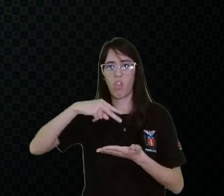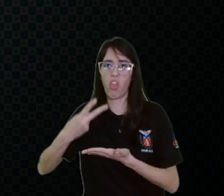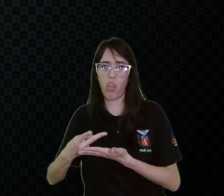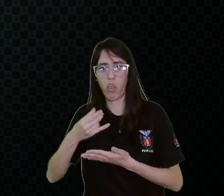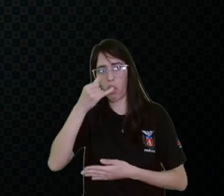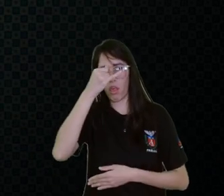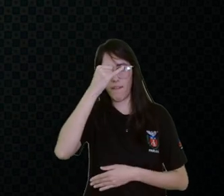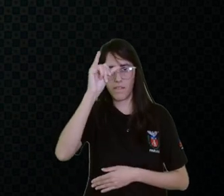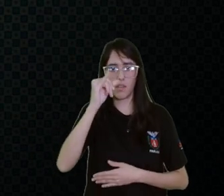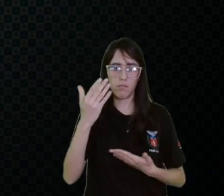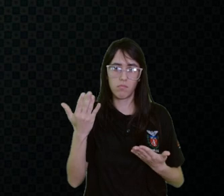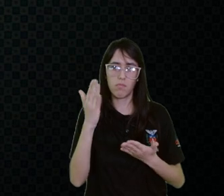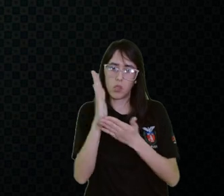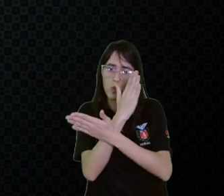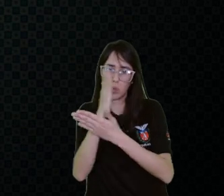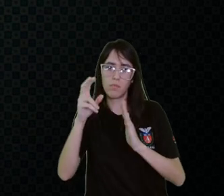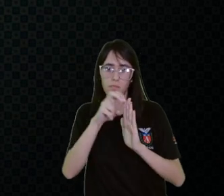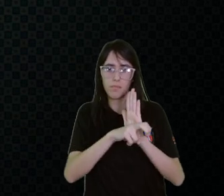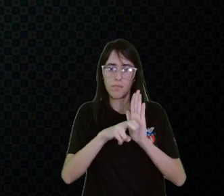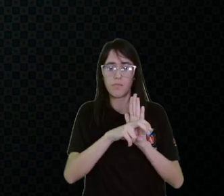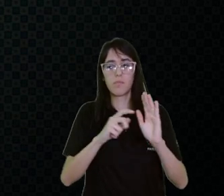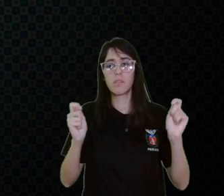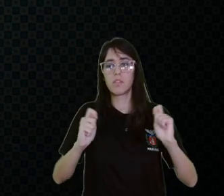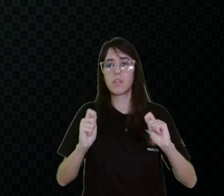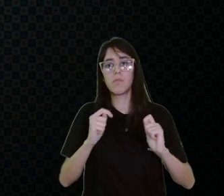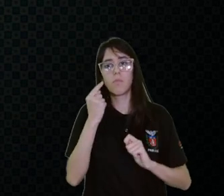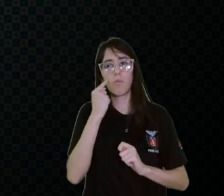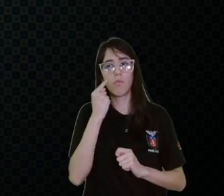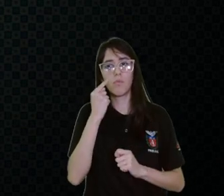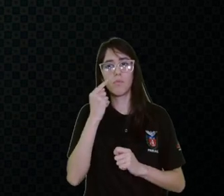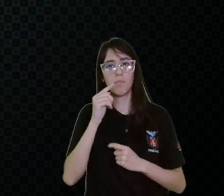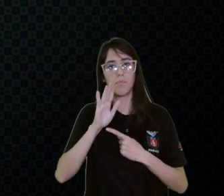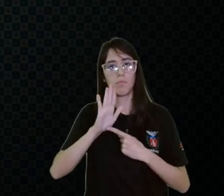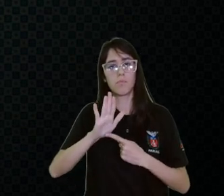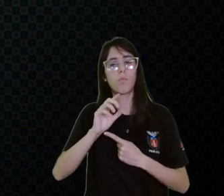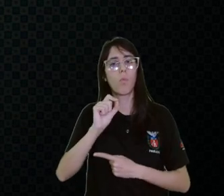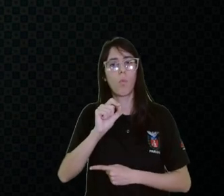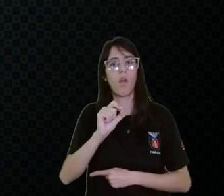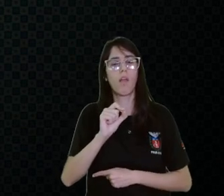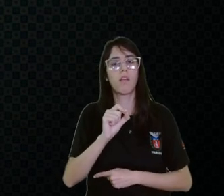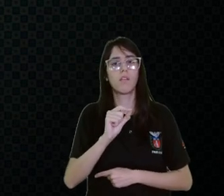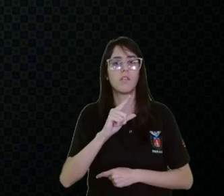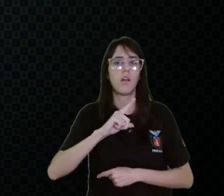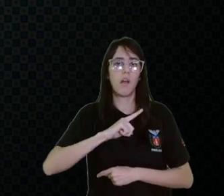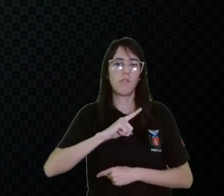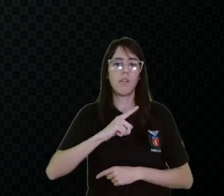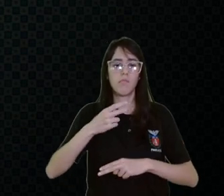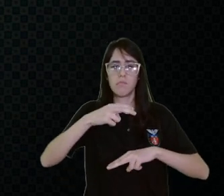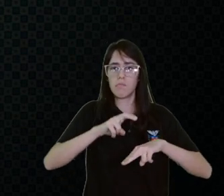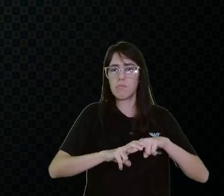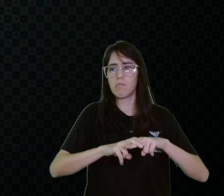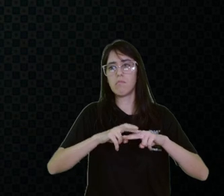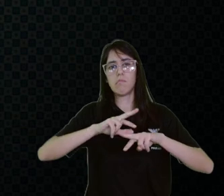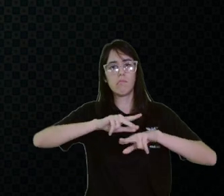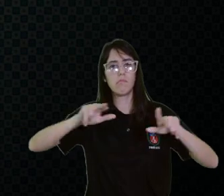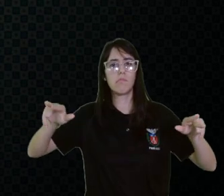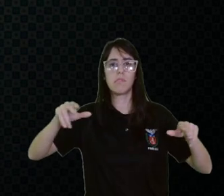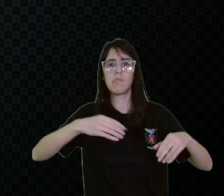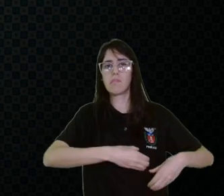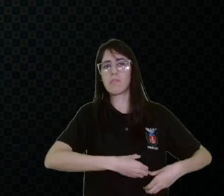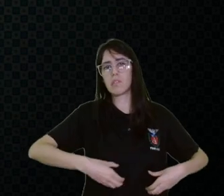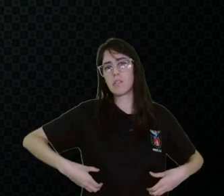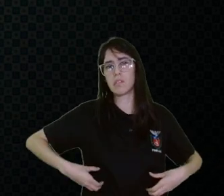então tem algumas fotos que eu posso descrever aqui de assentos, encostos, assintos